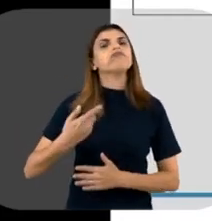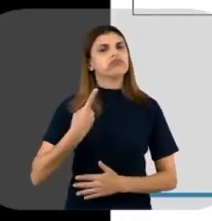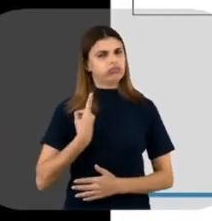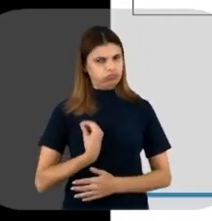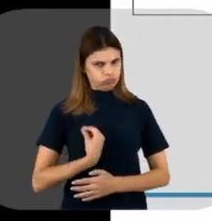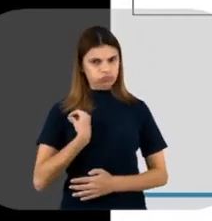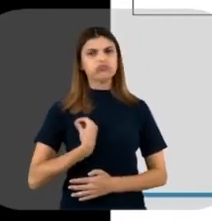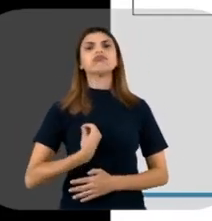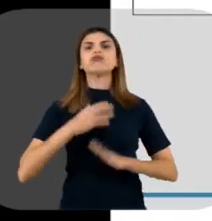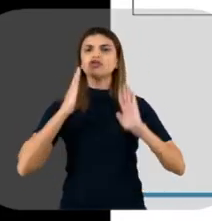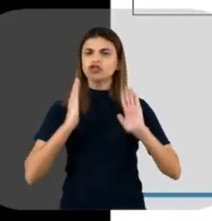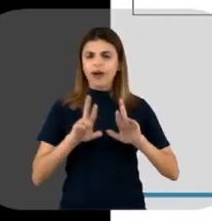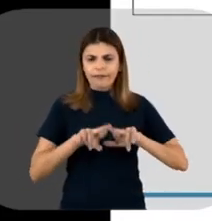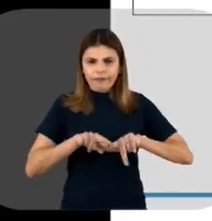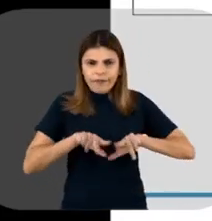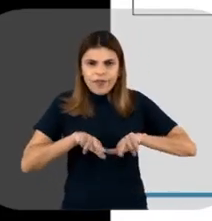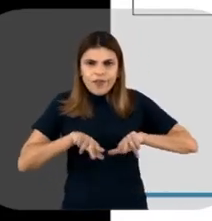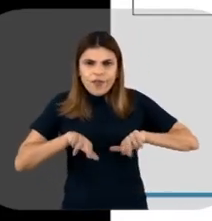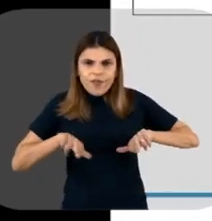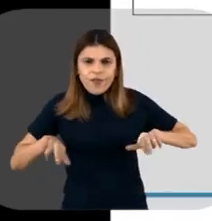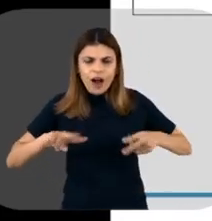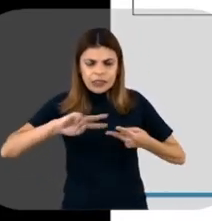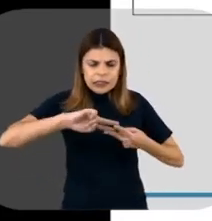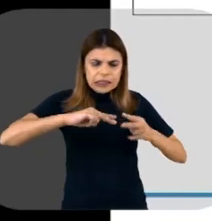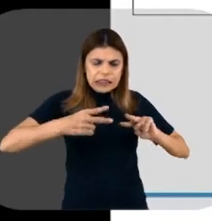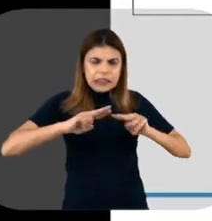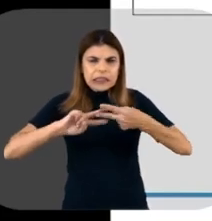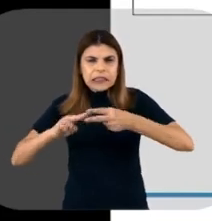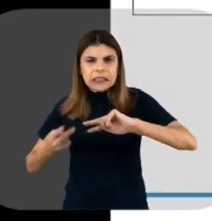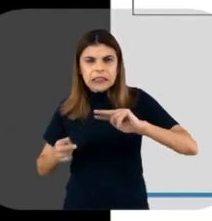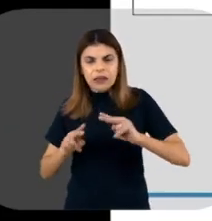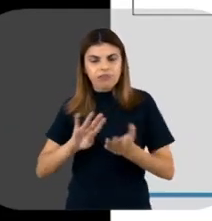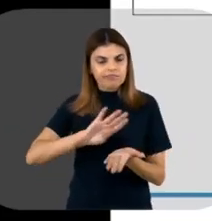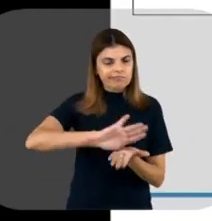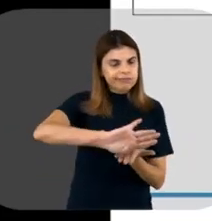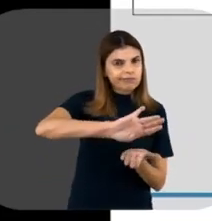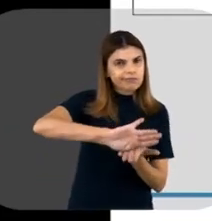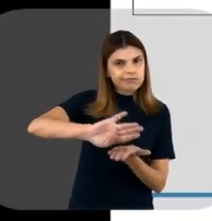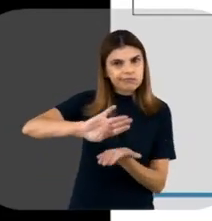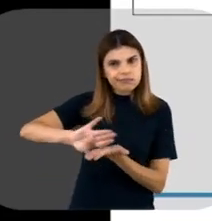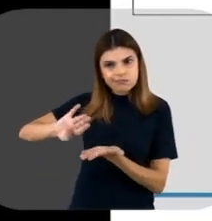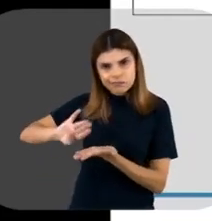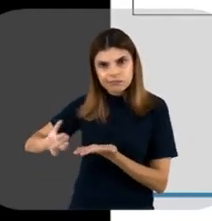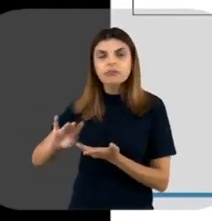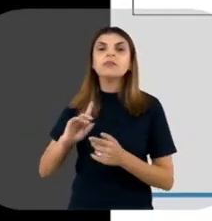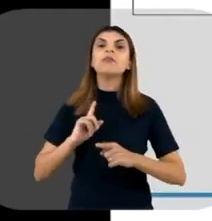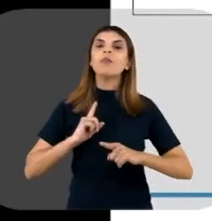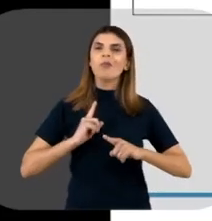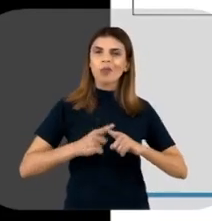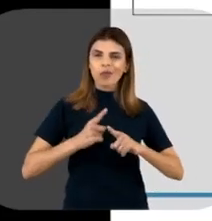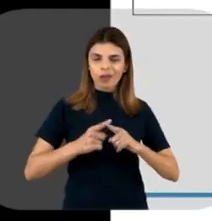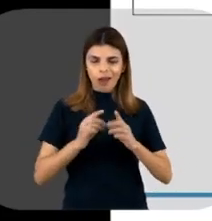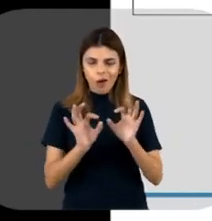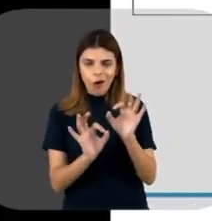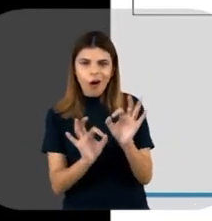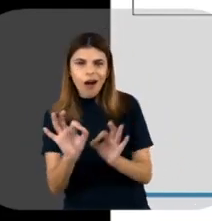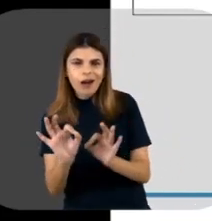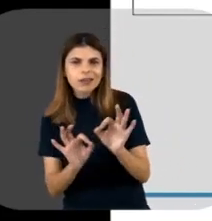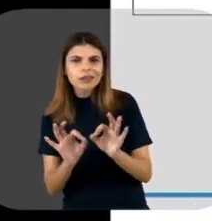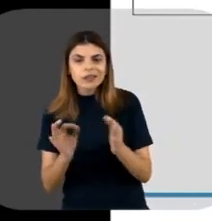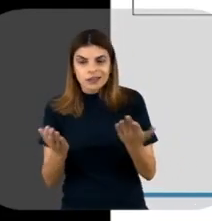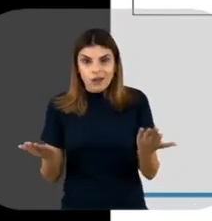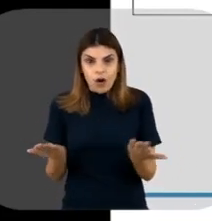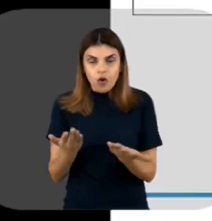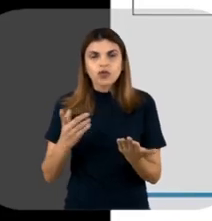uma gama de enzimas de restrição que, obviamente, hoje